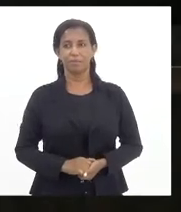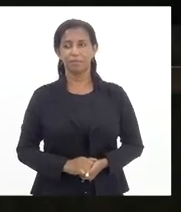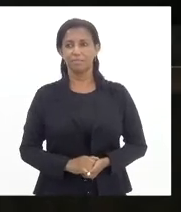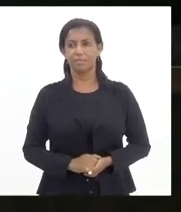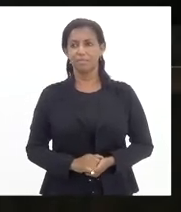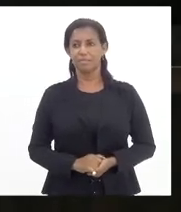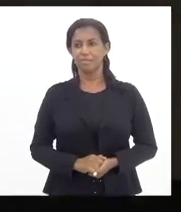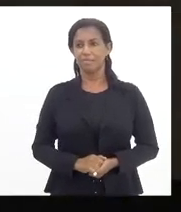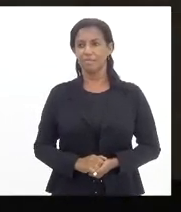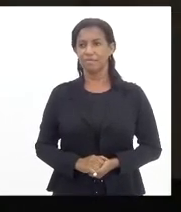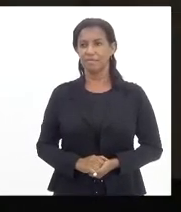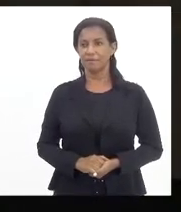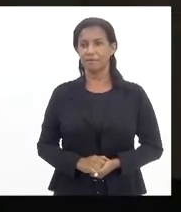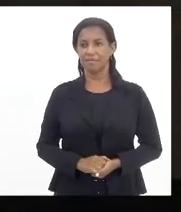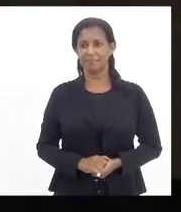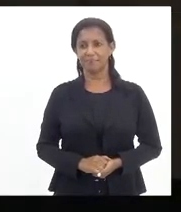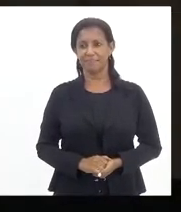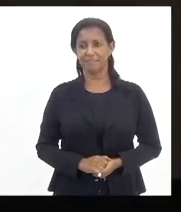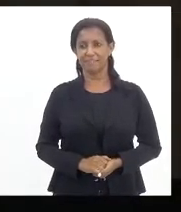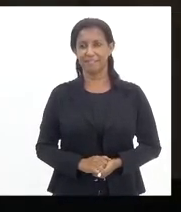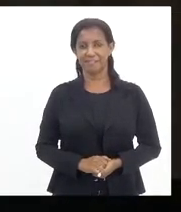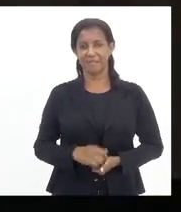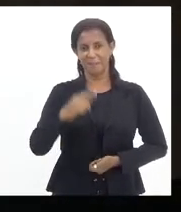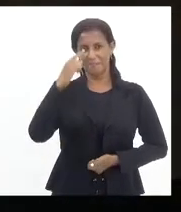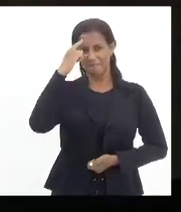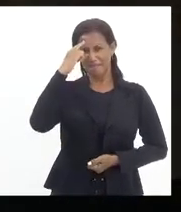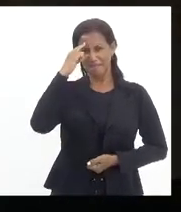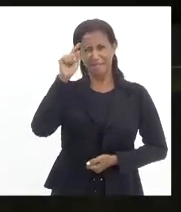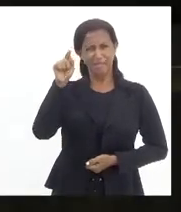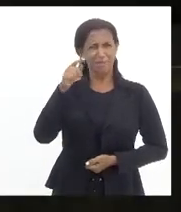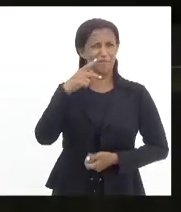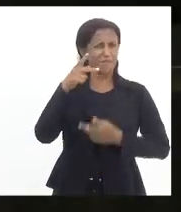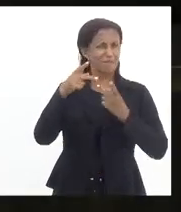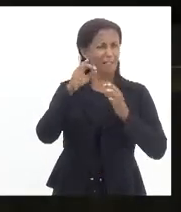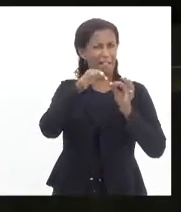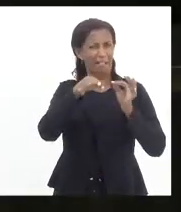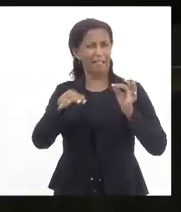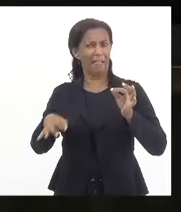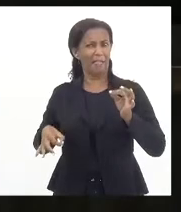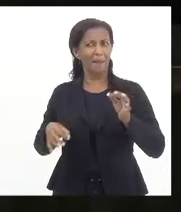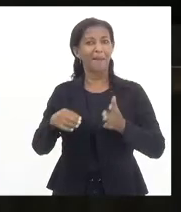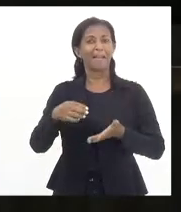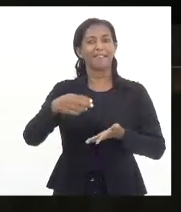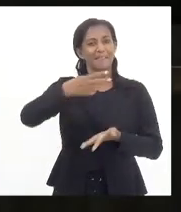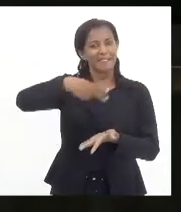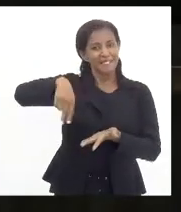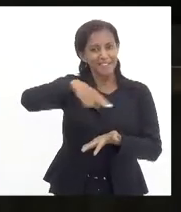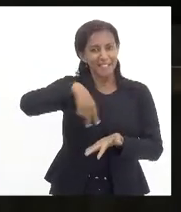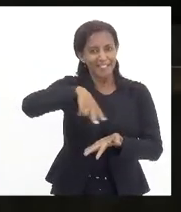Pensei que fosse falar aquele negócio todo. aí não, né? Você quer que eu falo, né? Dançarino,